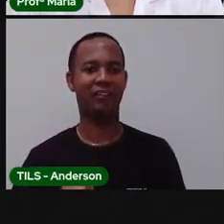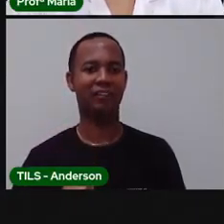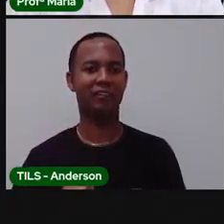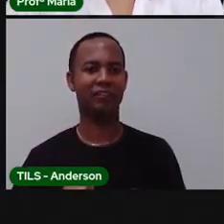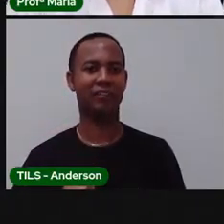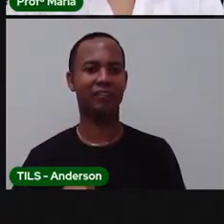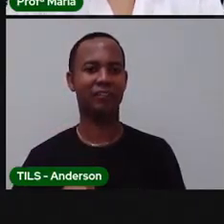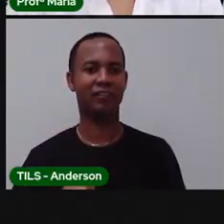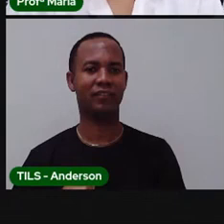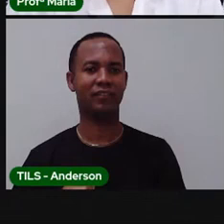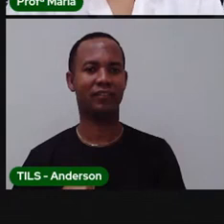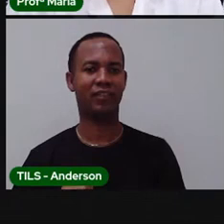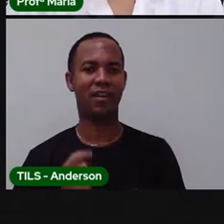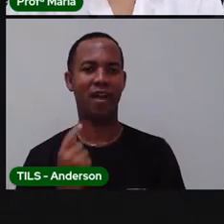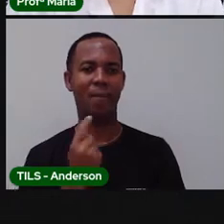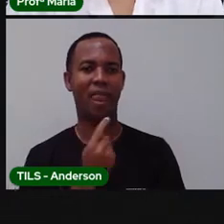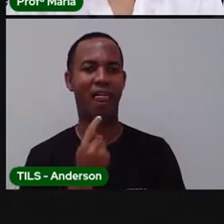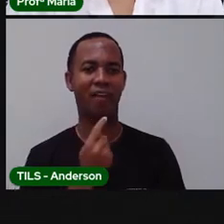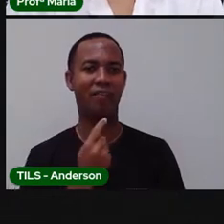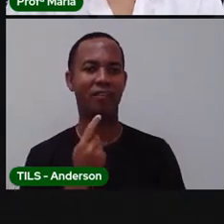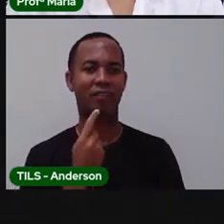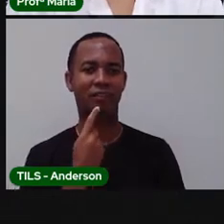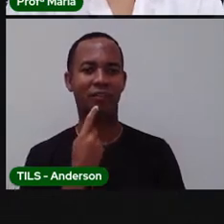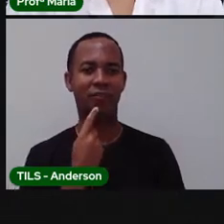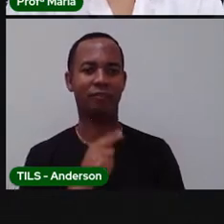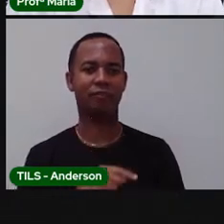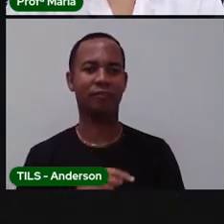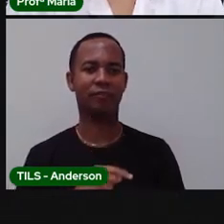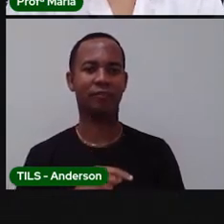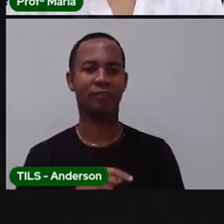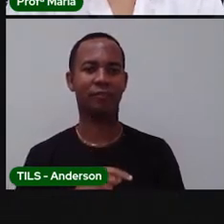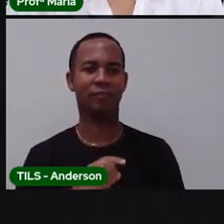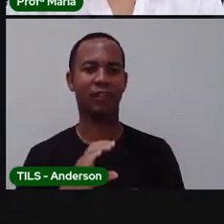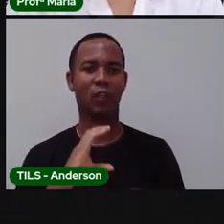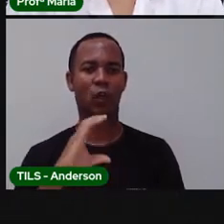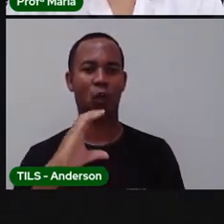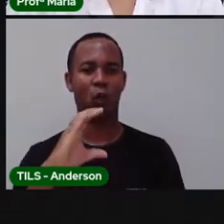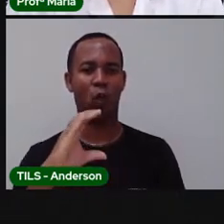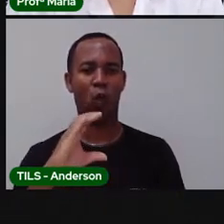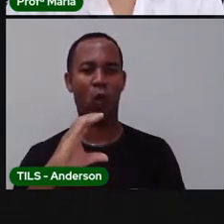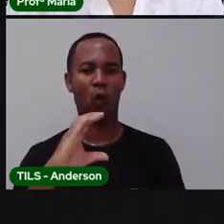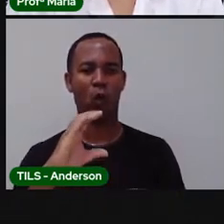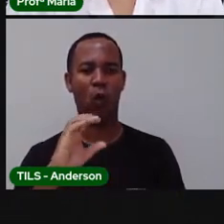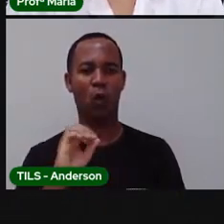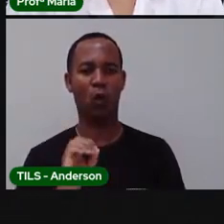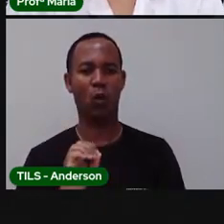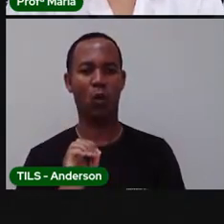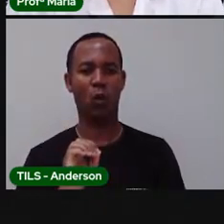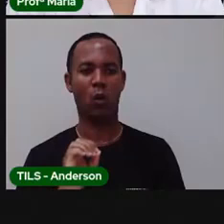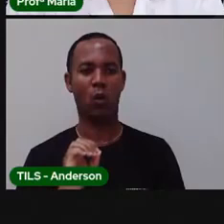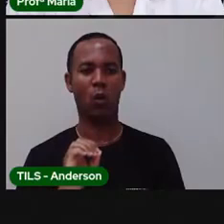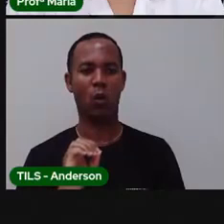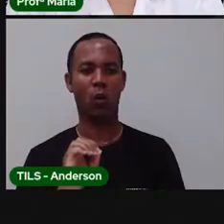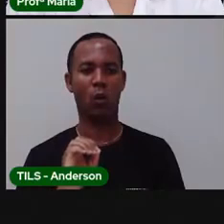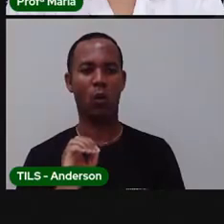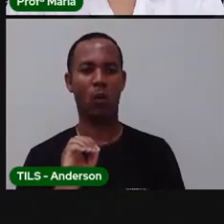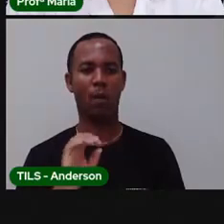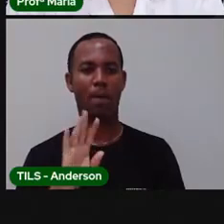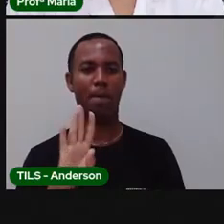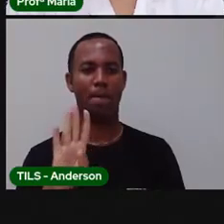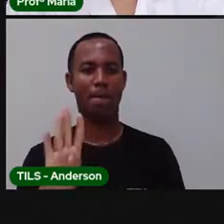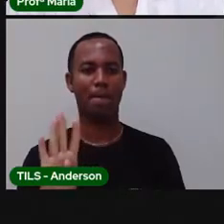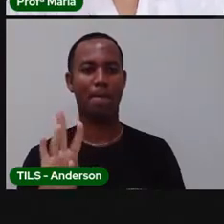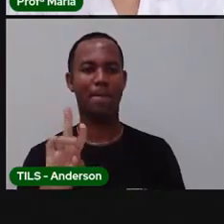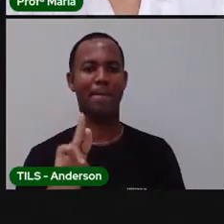-la. C-O-B-R-A. C-O-B-R